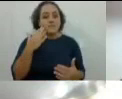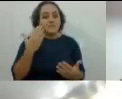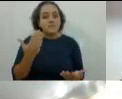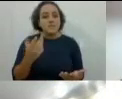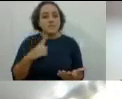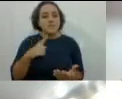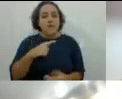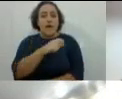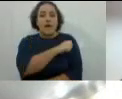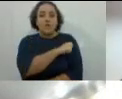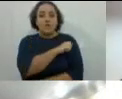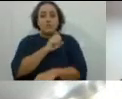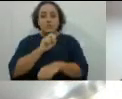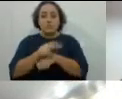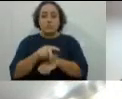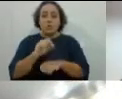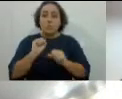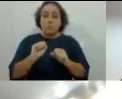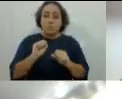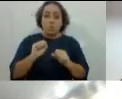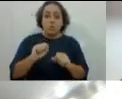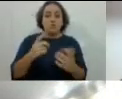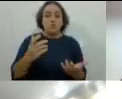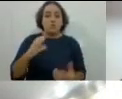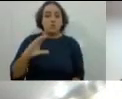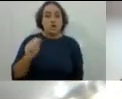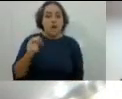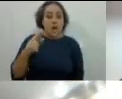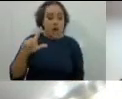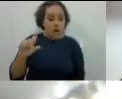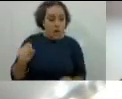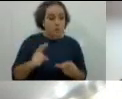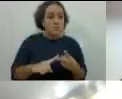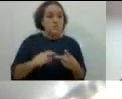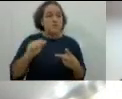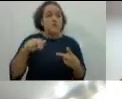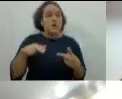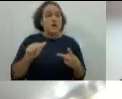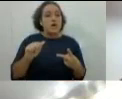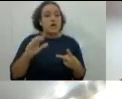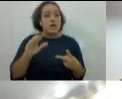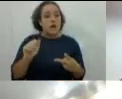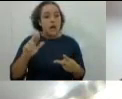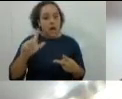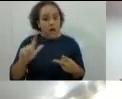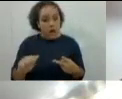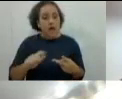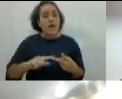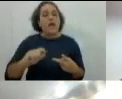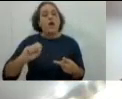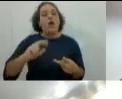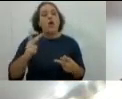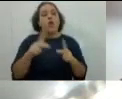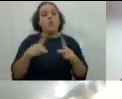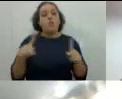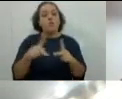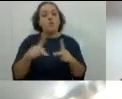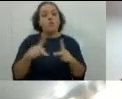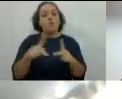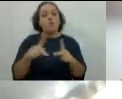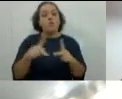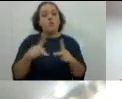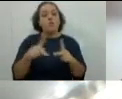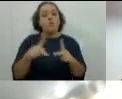ingressantes não, mas pode ser que o Carlos esteja aqui, Ana Carla ou o professor Edgar, tá bom? Só